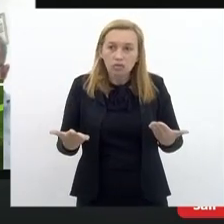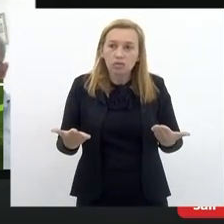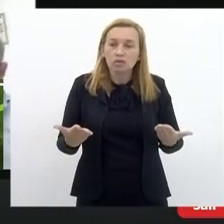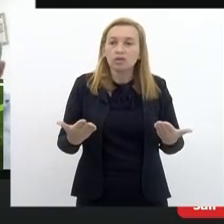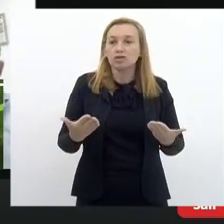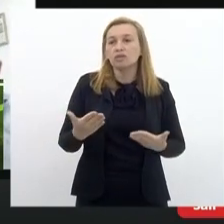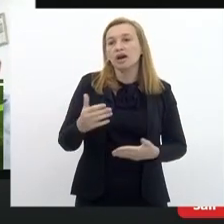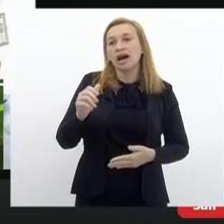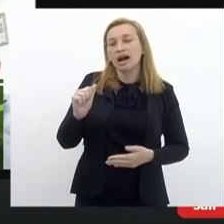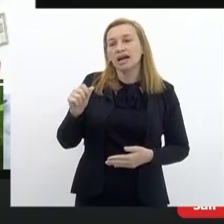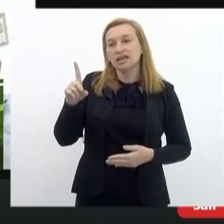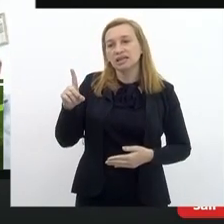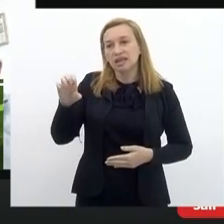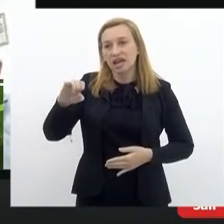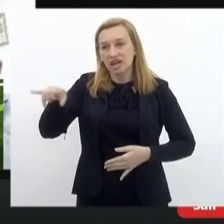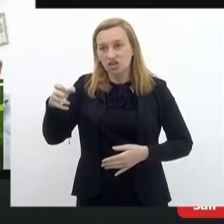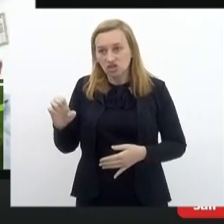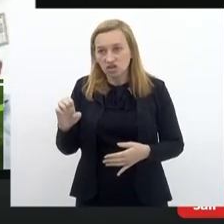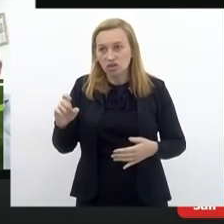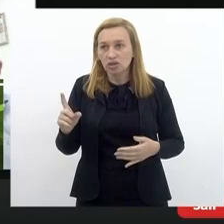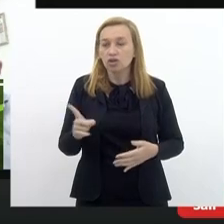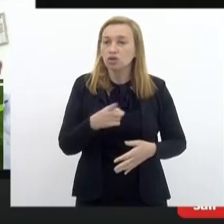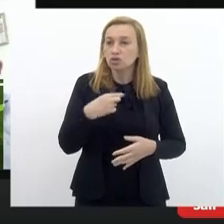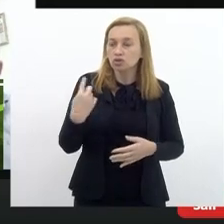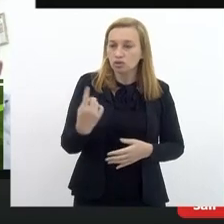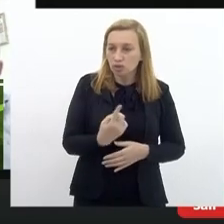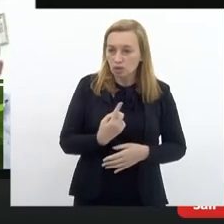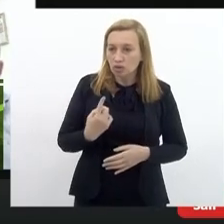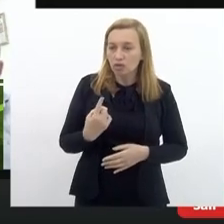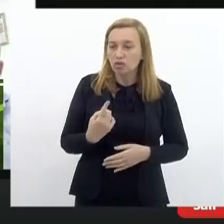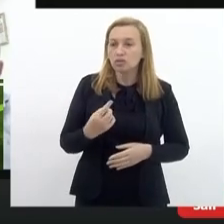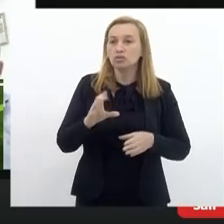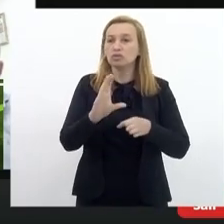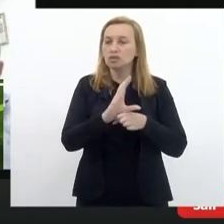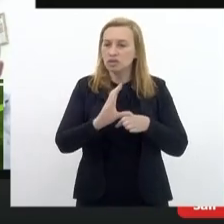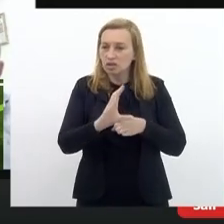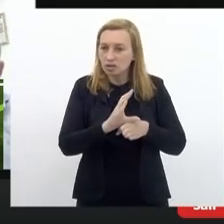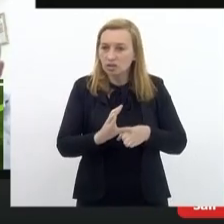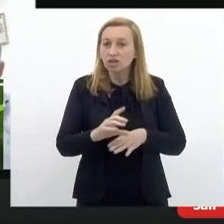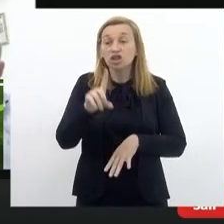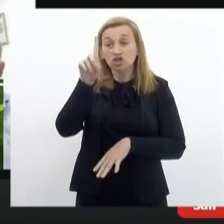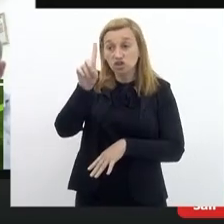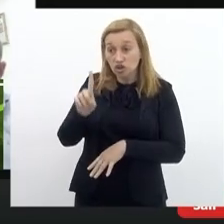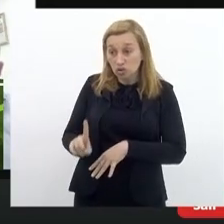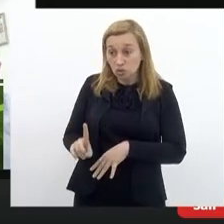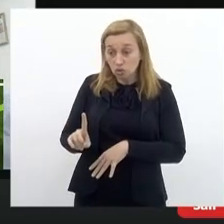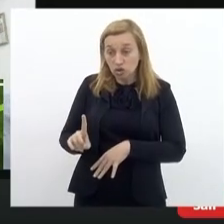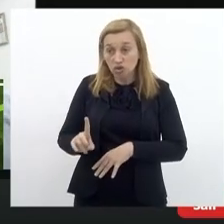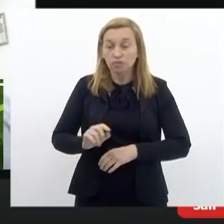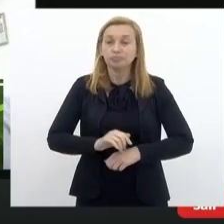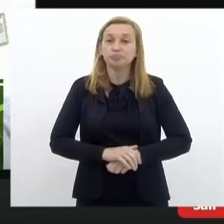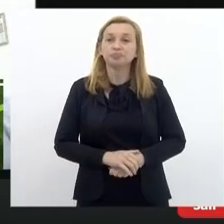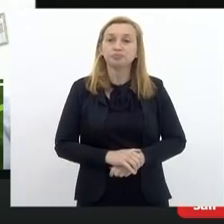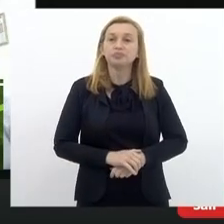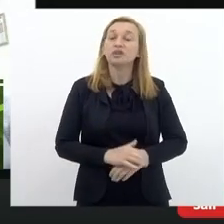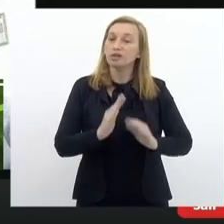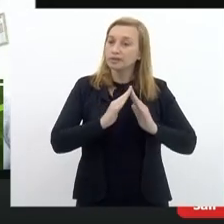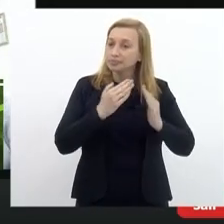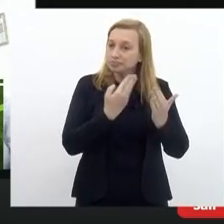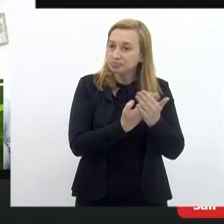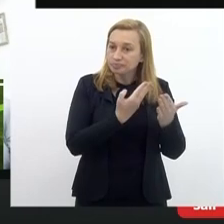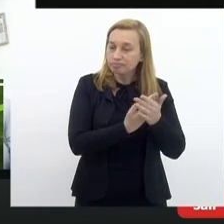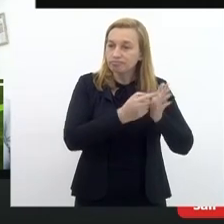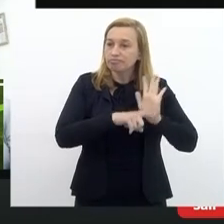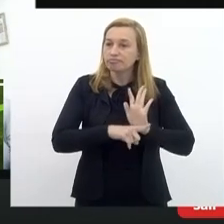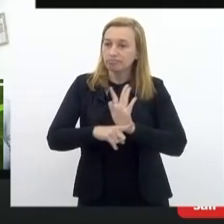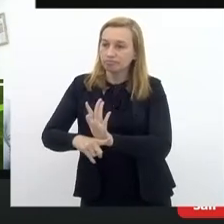a DERJ, os nossos delegados, os nossos conselheiros, os diretores de escola para